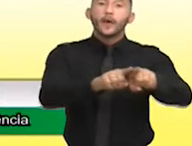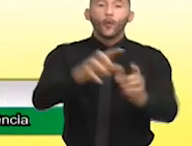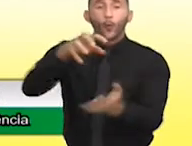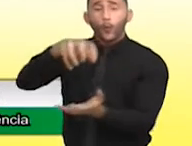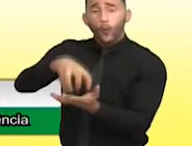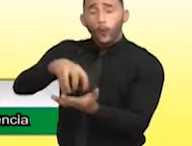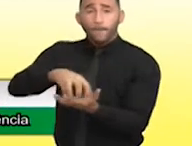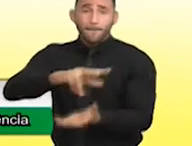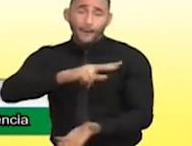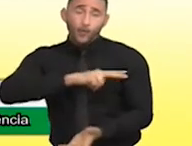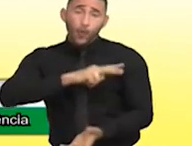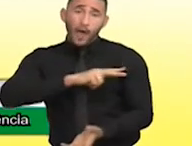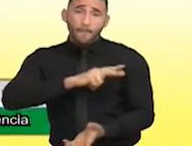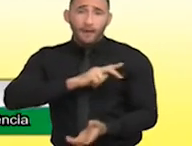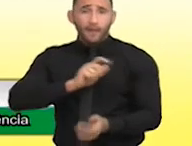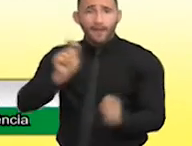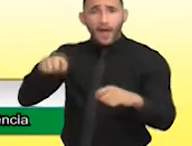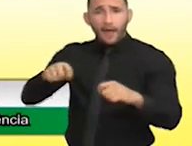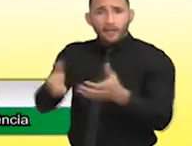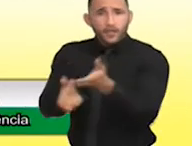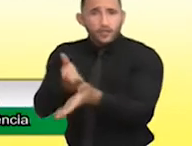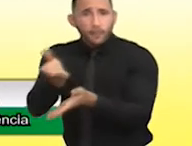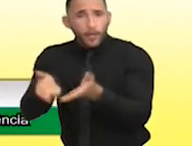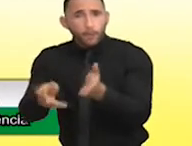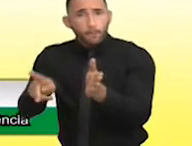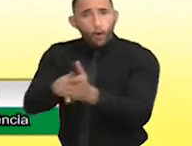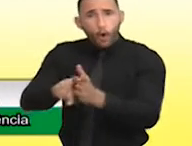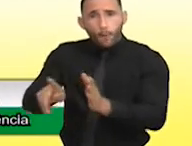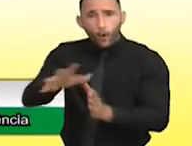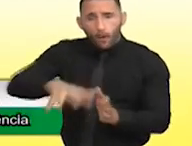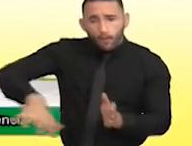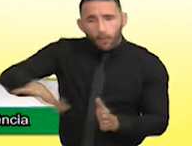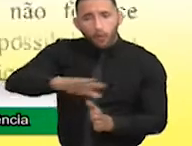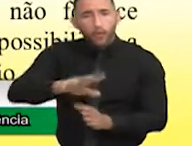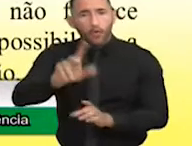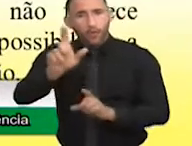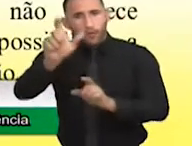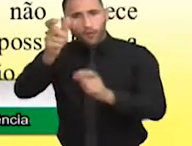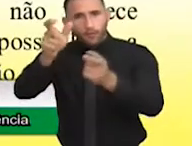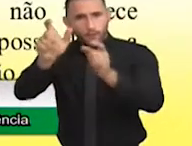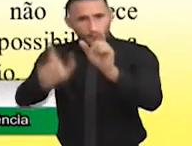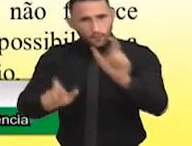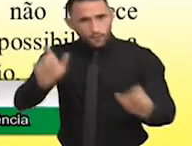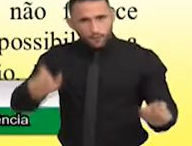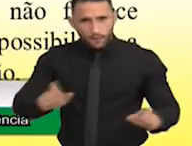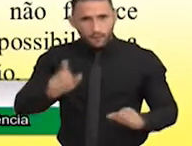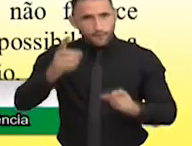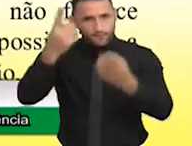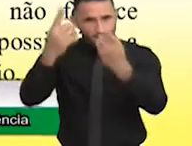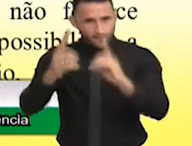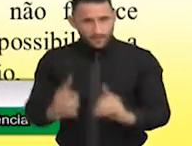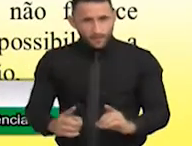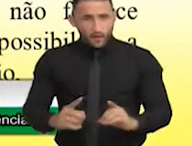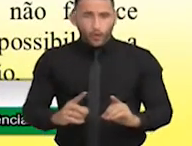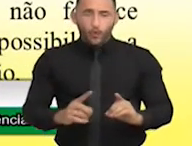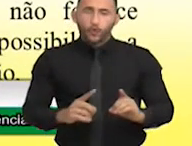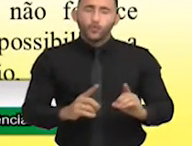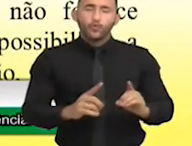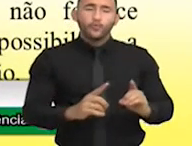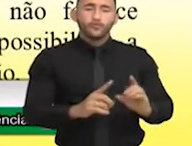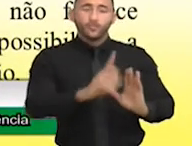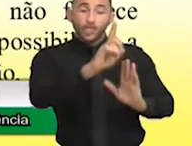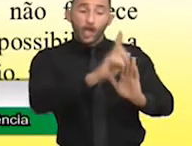para atender essa população, para atender a pessoa com deficiência. O direito à saúde,